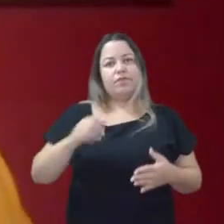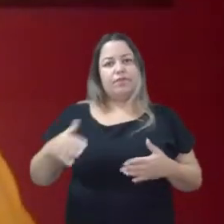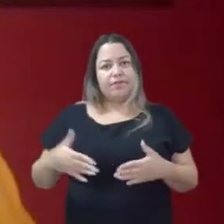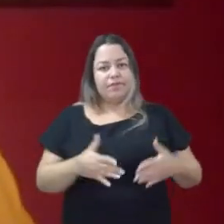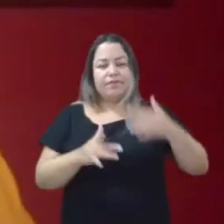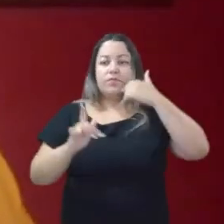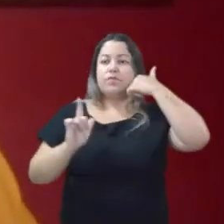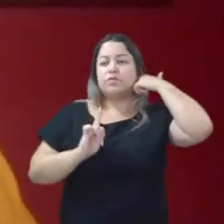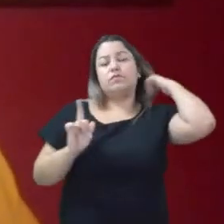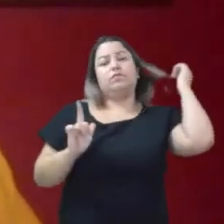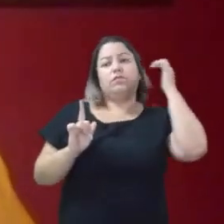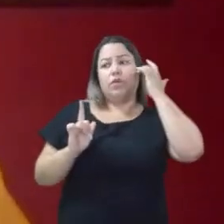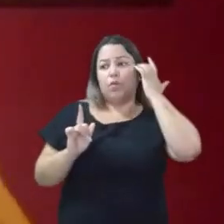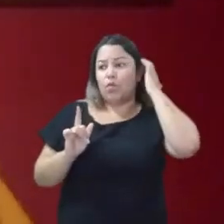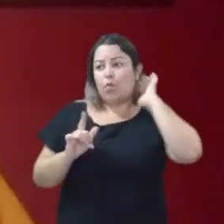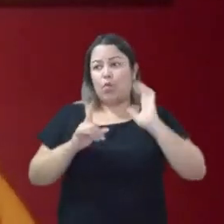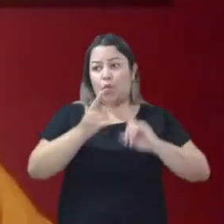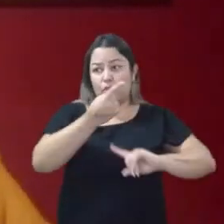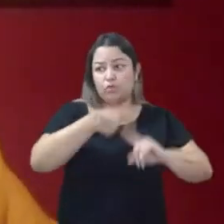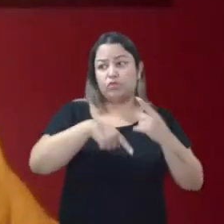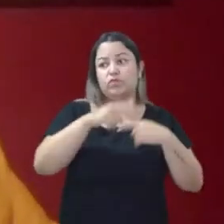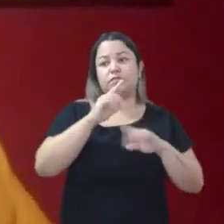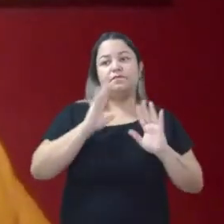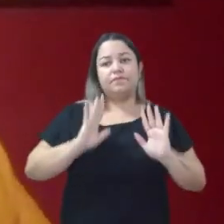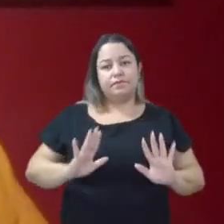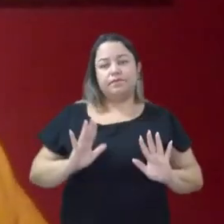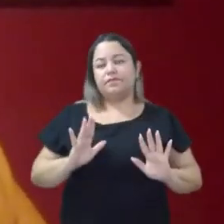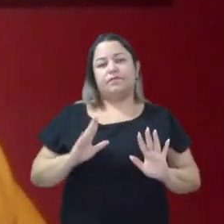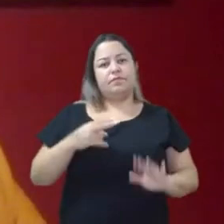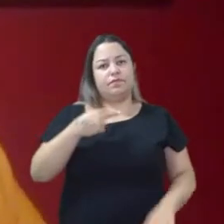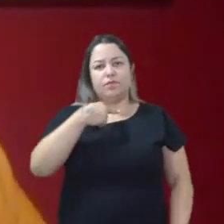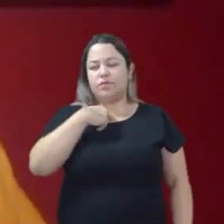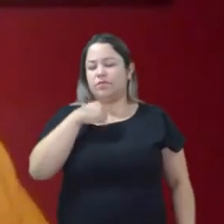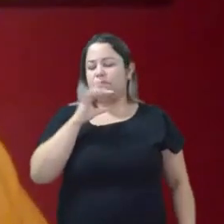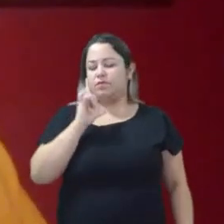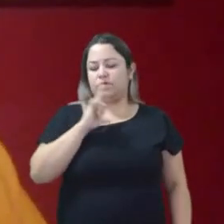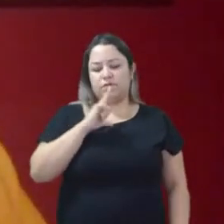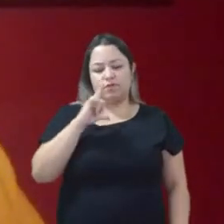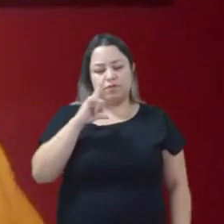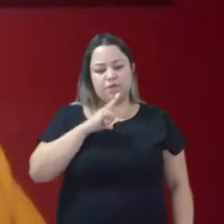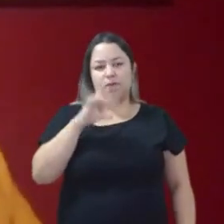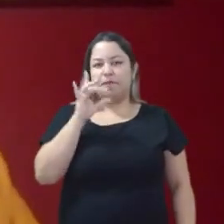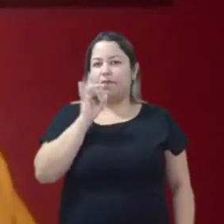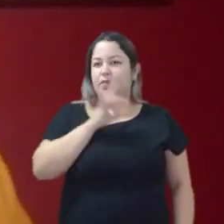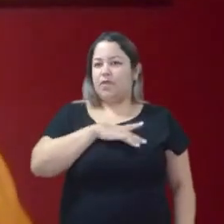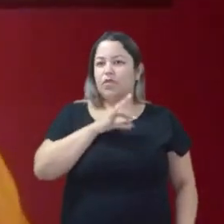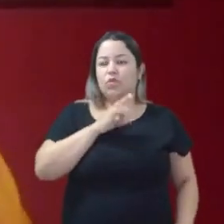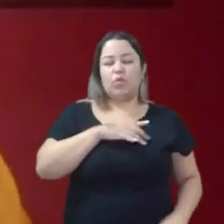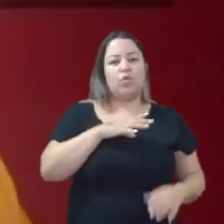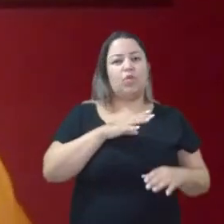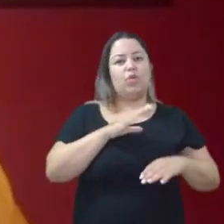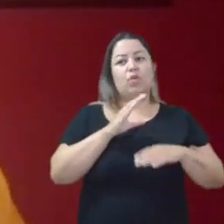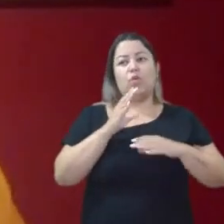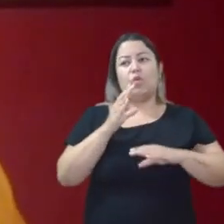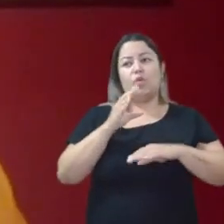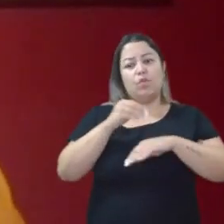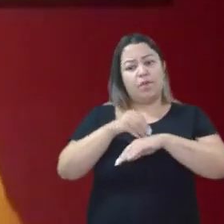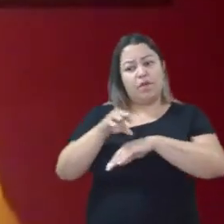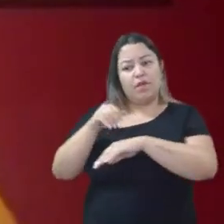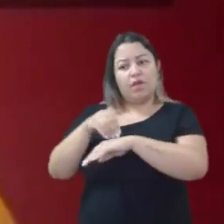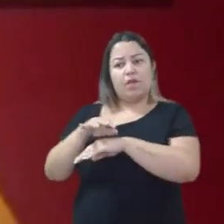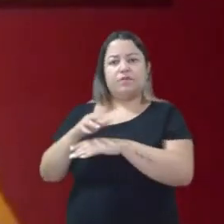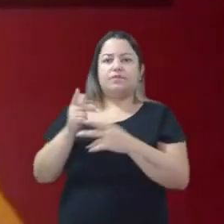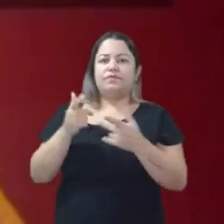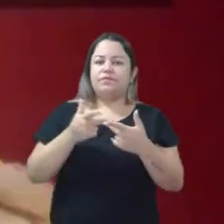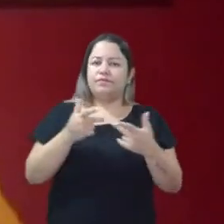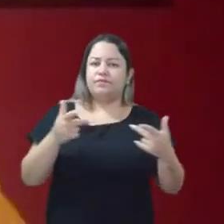temos que estar construindo. Nós também não podemos ter medo de compartilhar os conteúdos, as coisas que